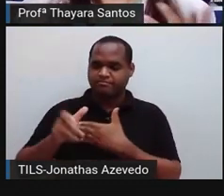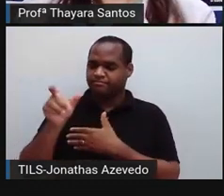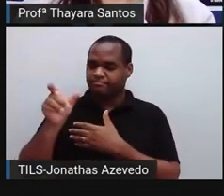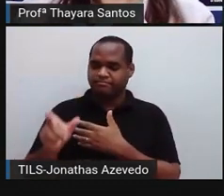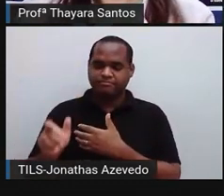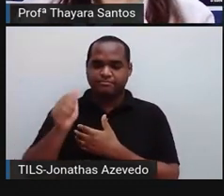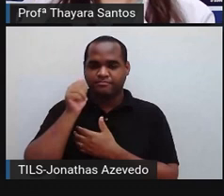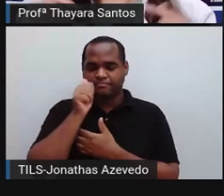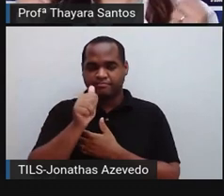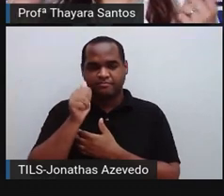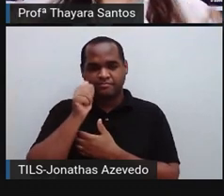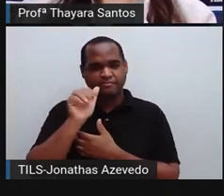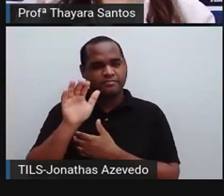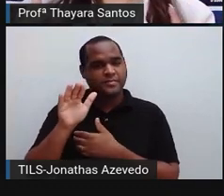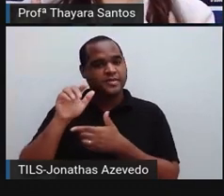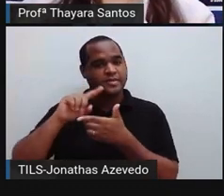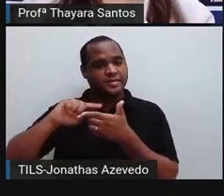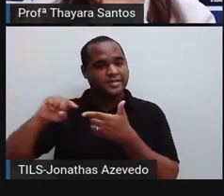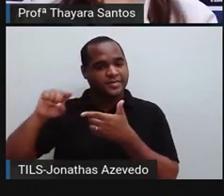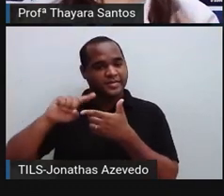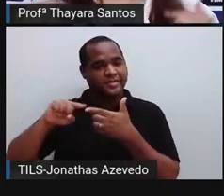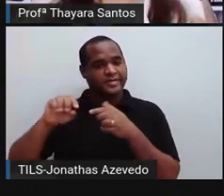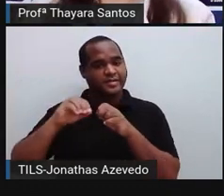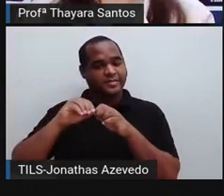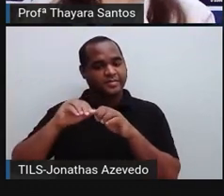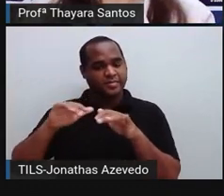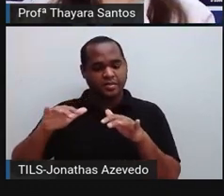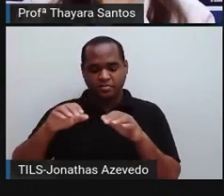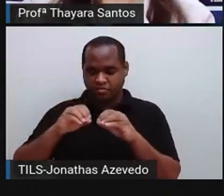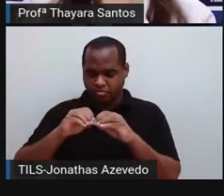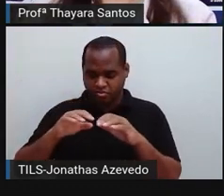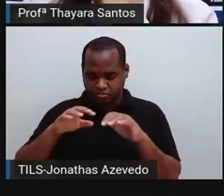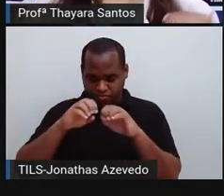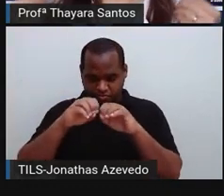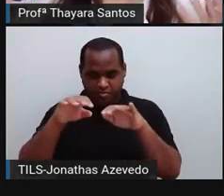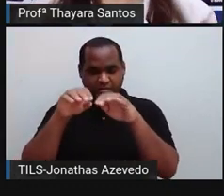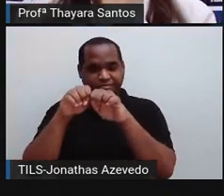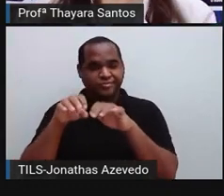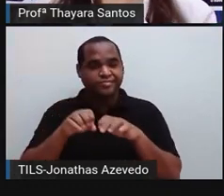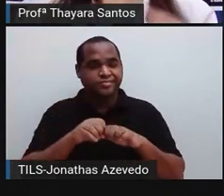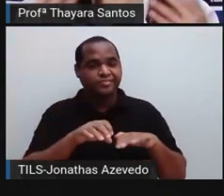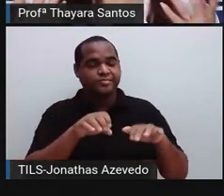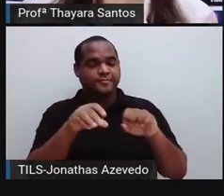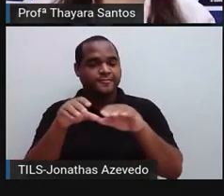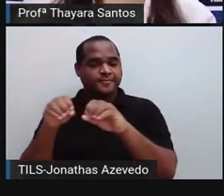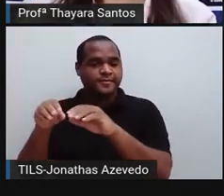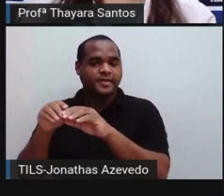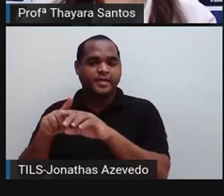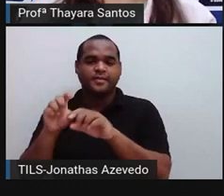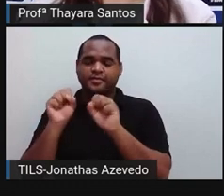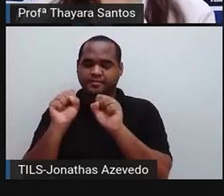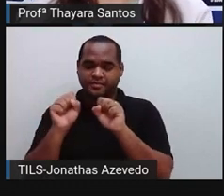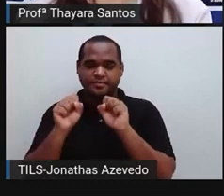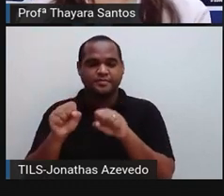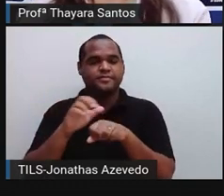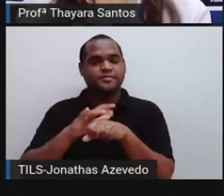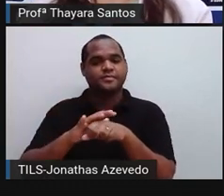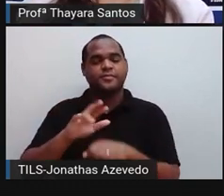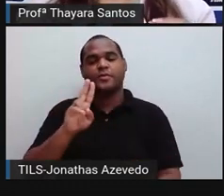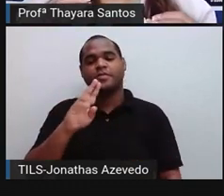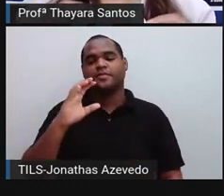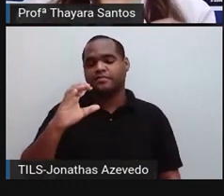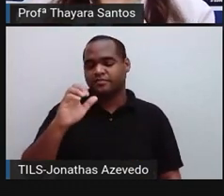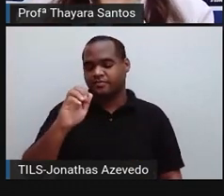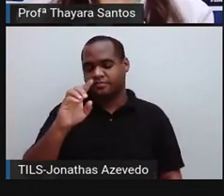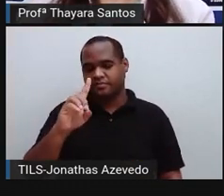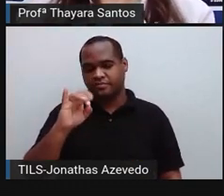O problema está quando esse fungo, ele se reproduz demais. Quando ele se reproduz muito, ele causa essa infecção que a gente conhece por candidíase.